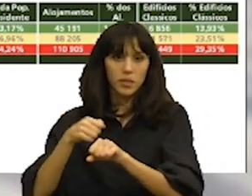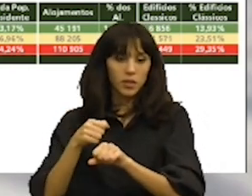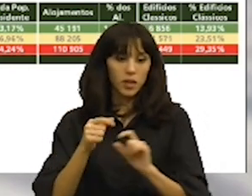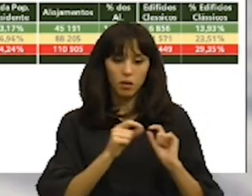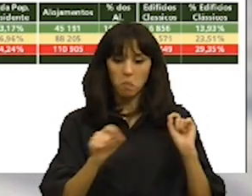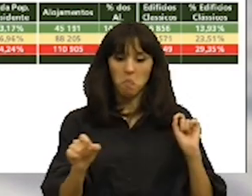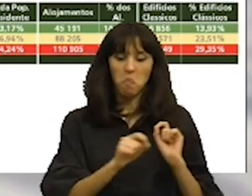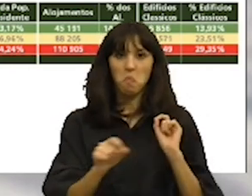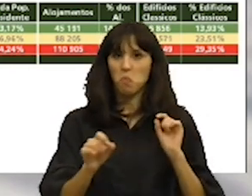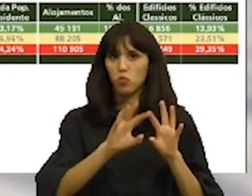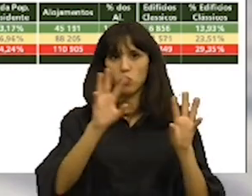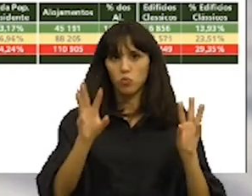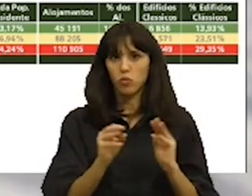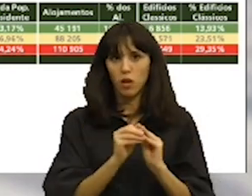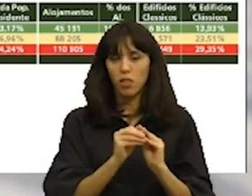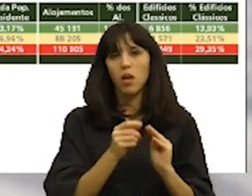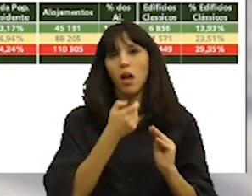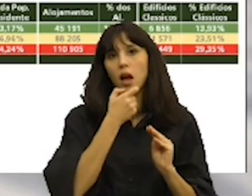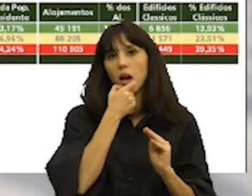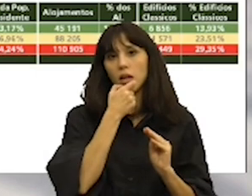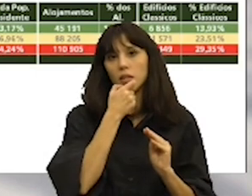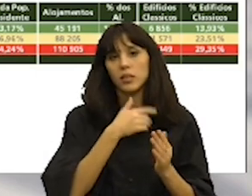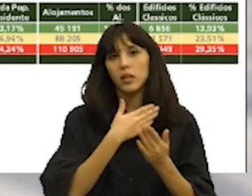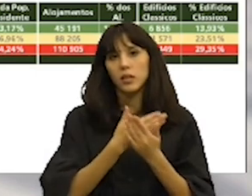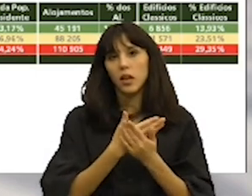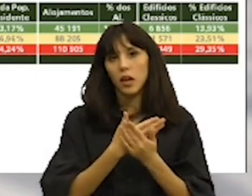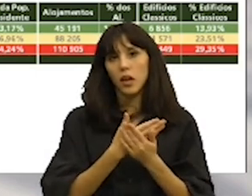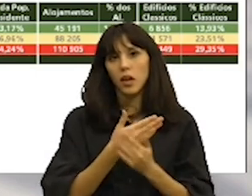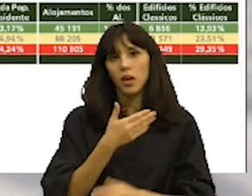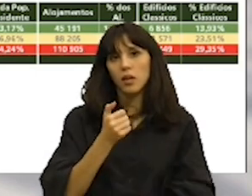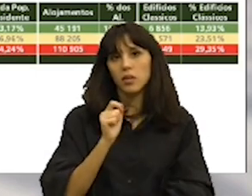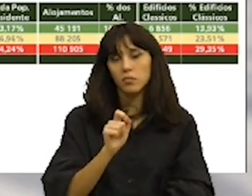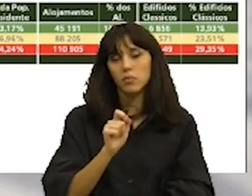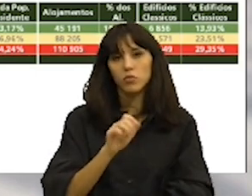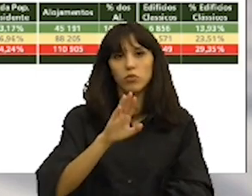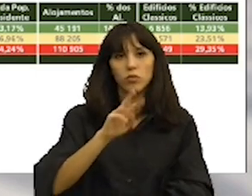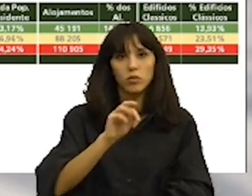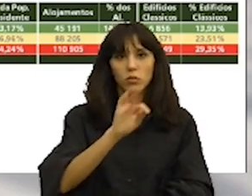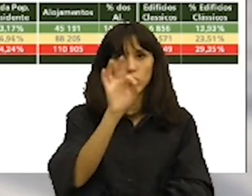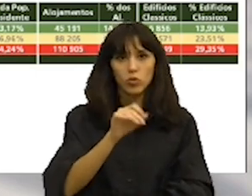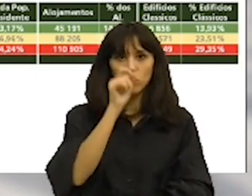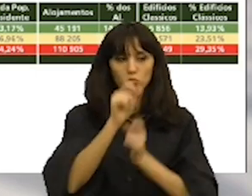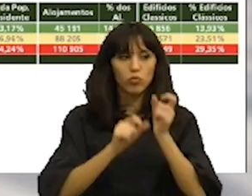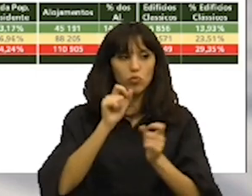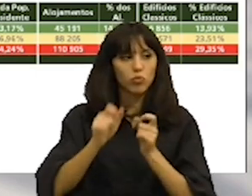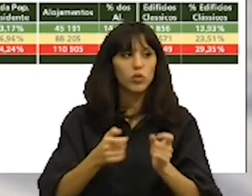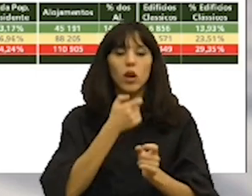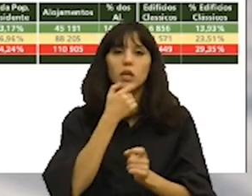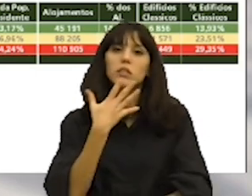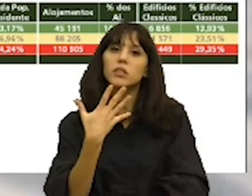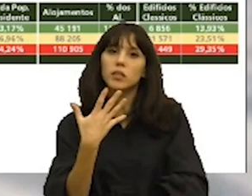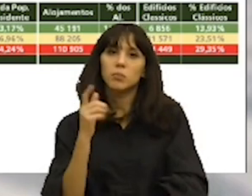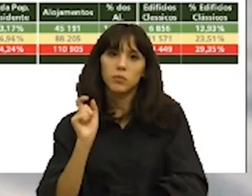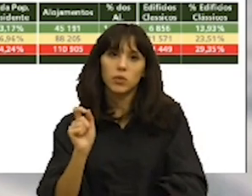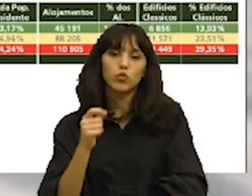total, se for até 15 minutos, cerca de 30% da população, se for 5 minutos